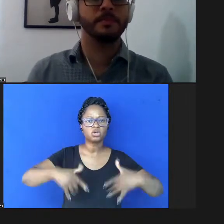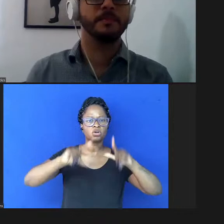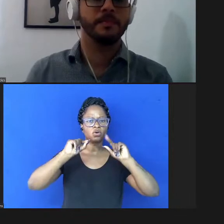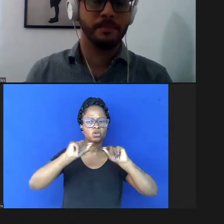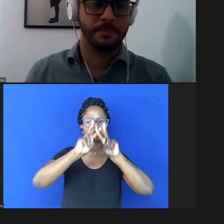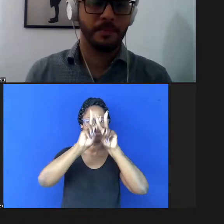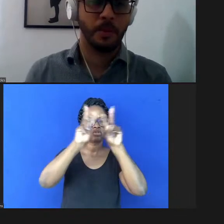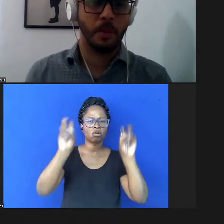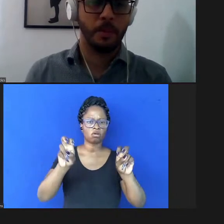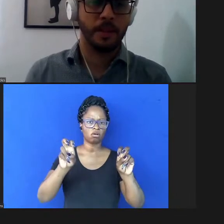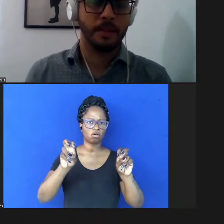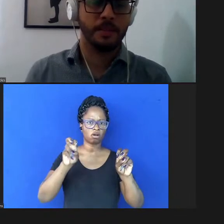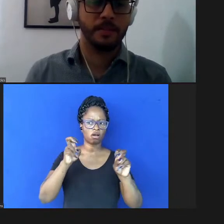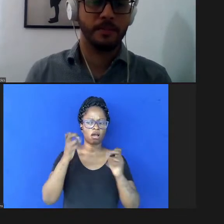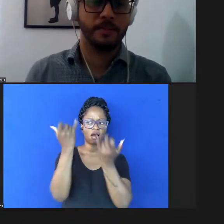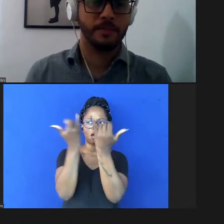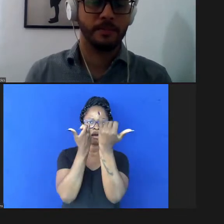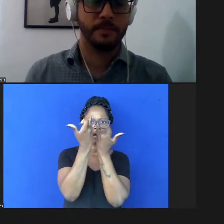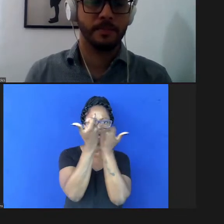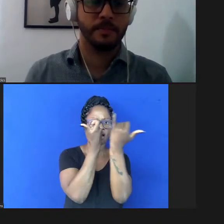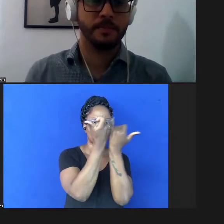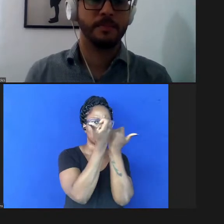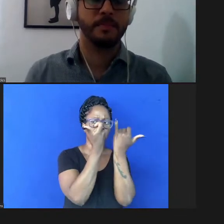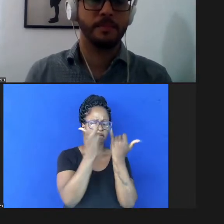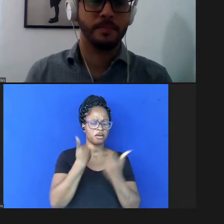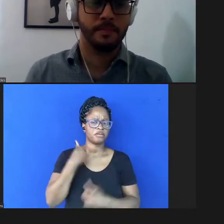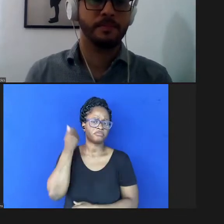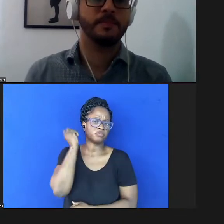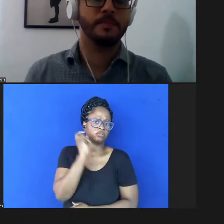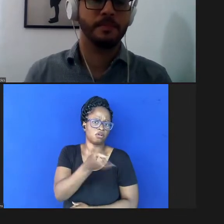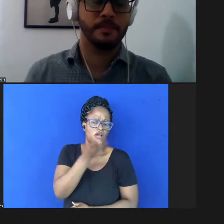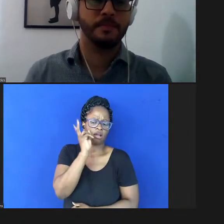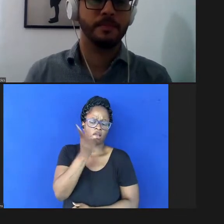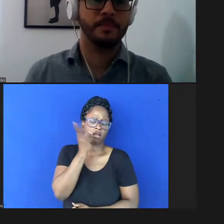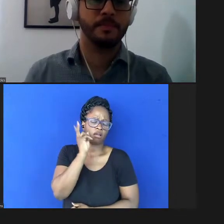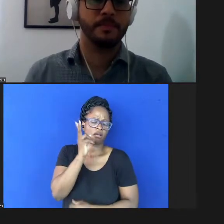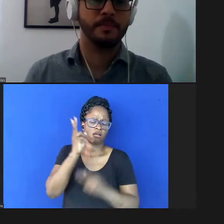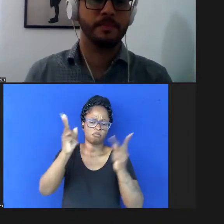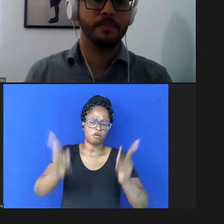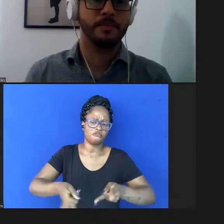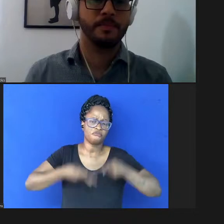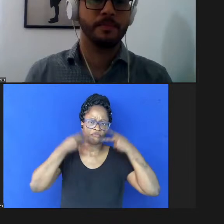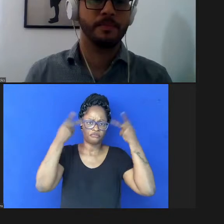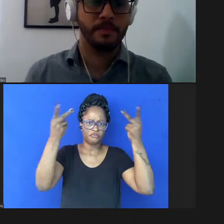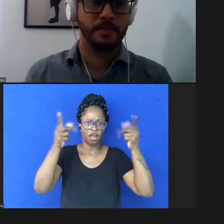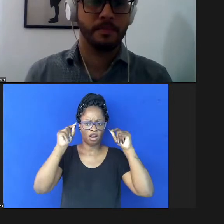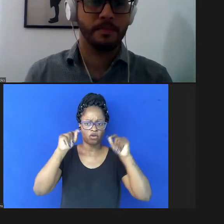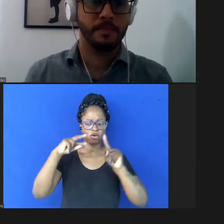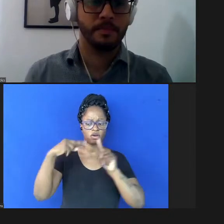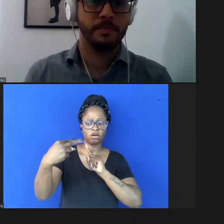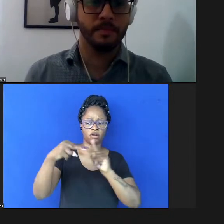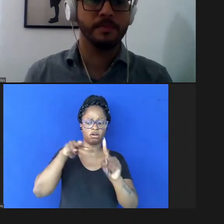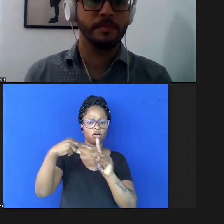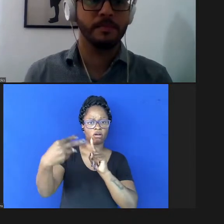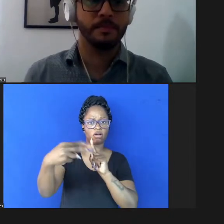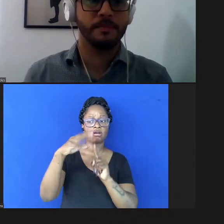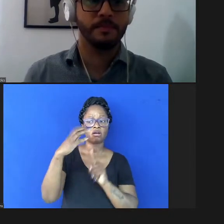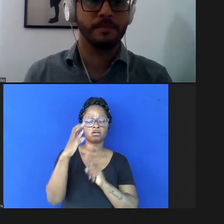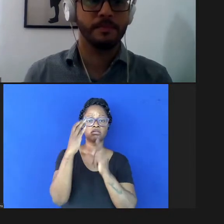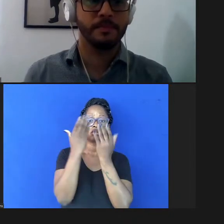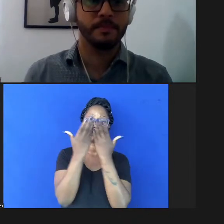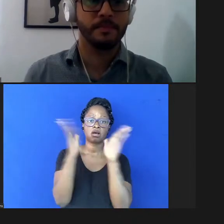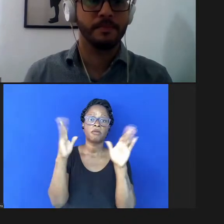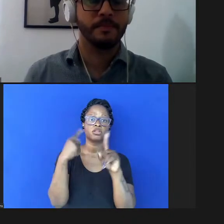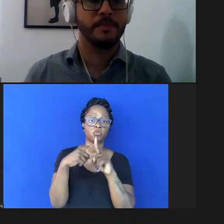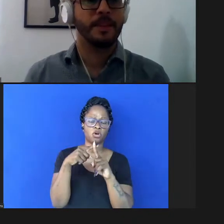o acesso aberto eu sempre coloco na perspectiva da ciência aberta porque é aí que faz